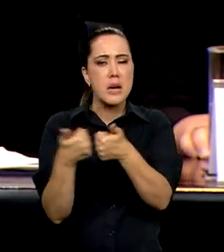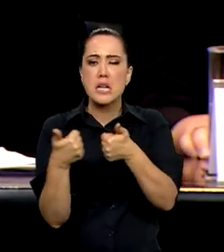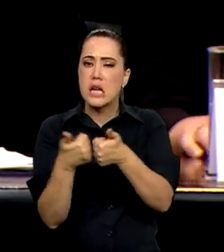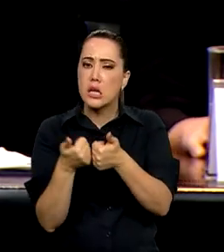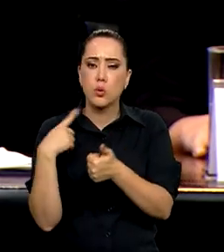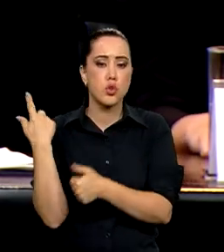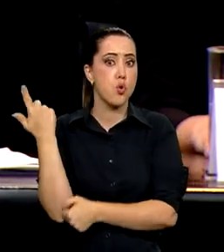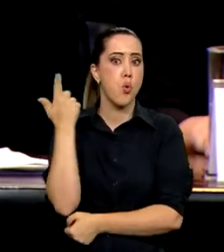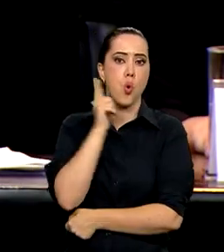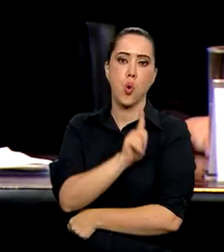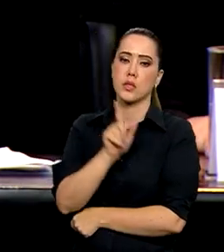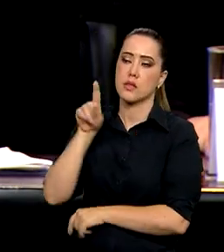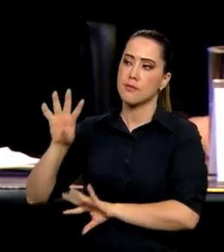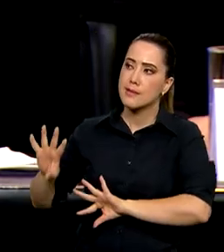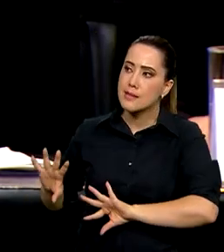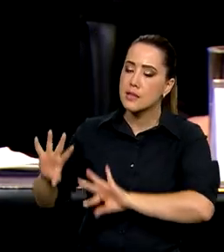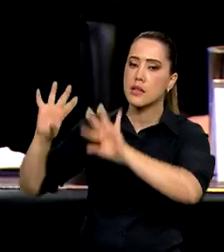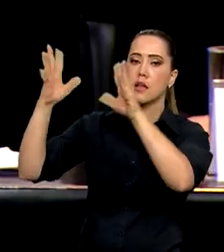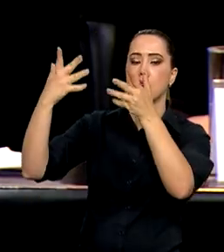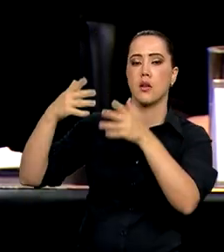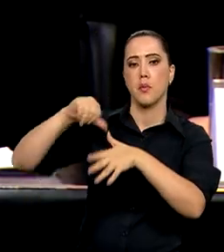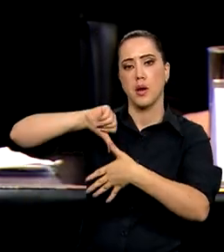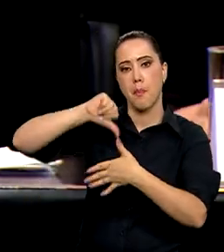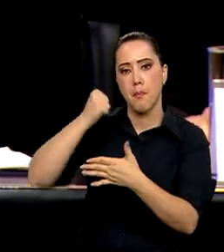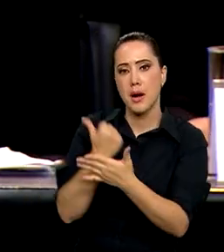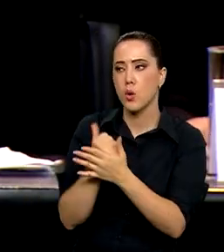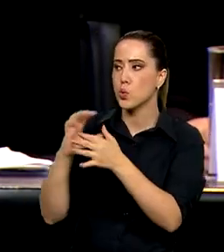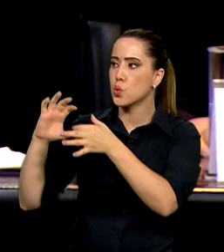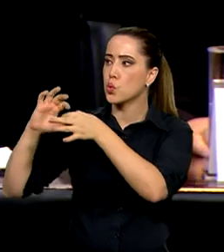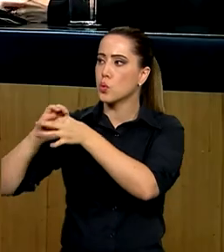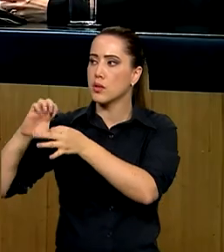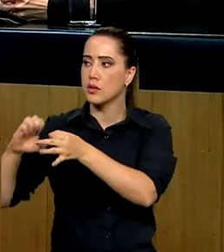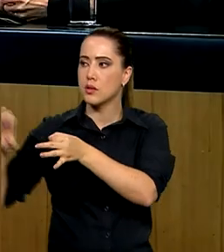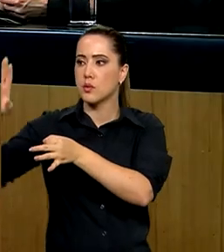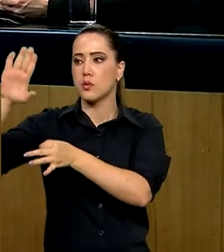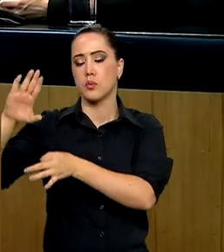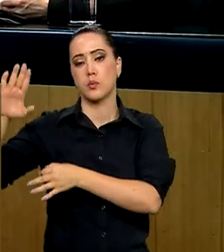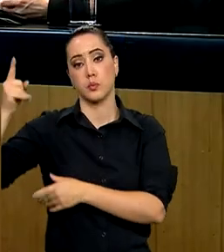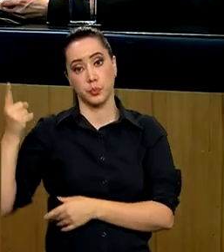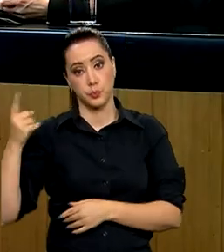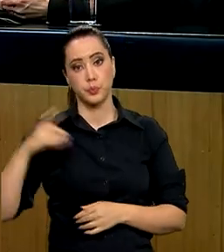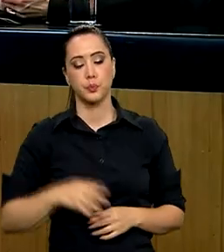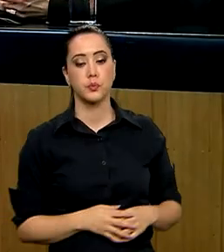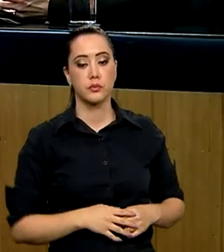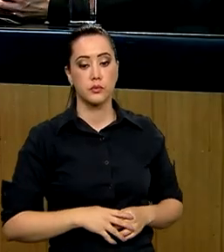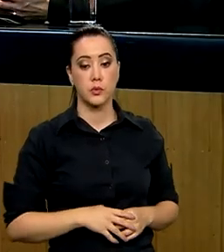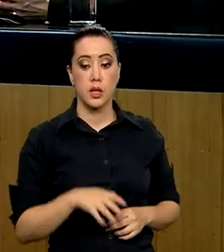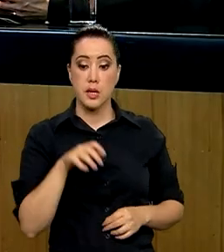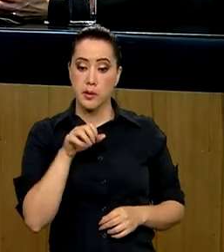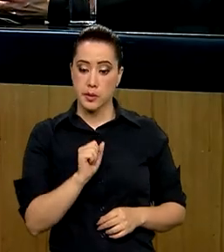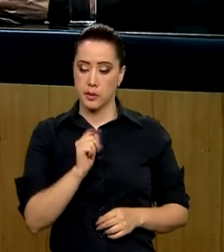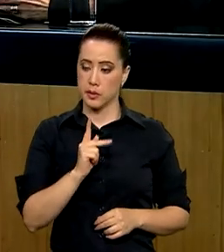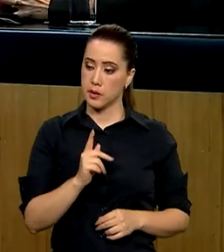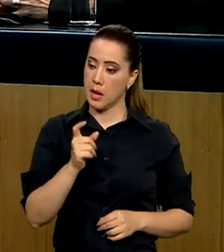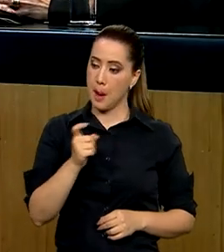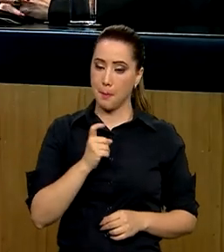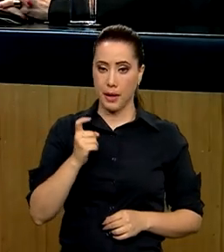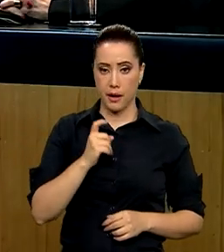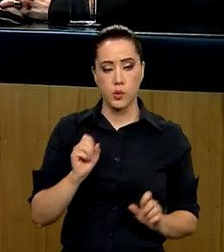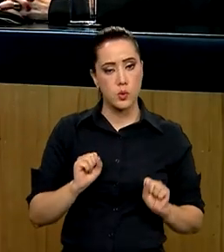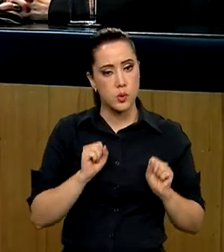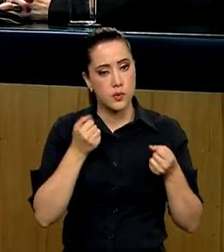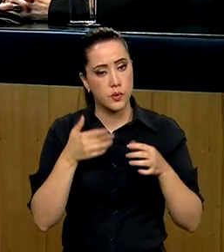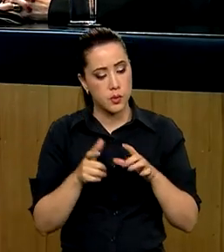da gente conseguir celebrar aí Mercosul, União Europeia. Na Apex Brasil, um esforço tem sido feito para